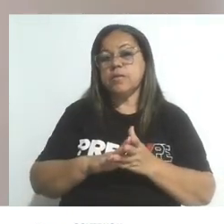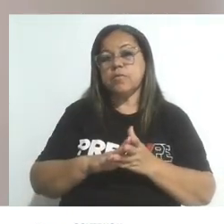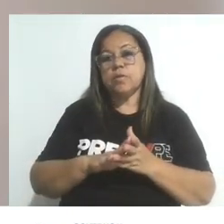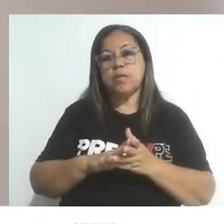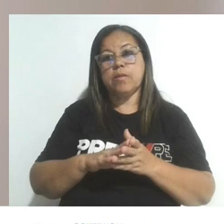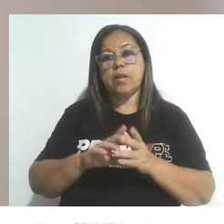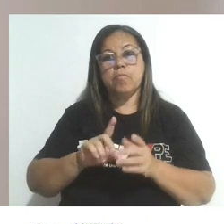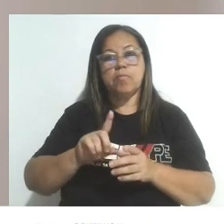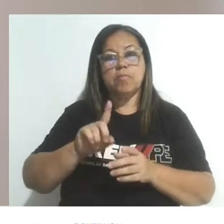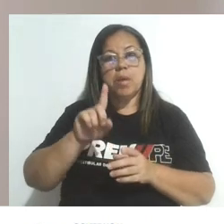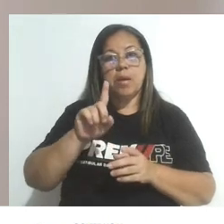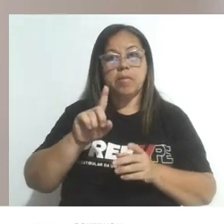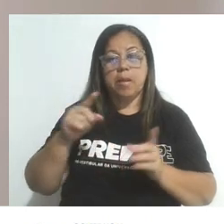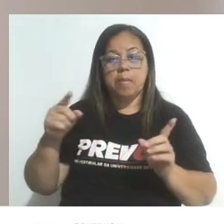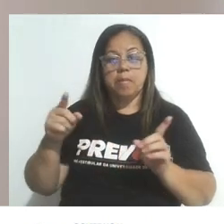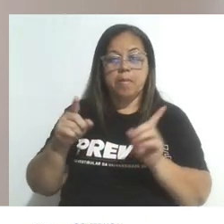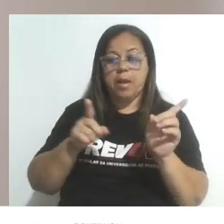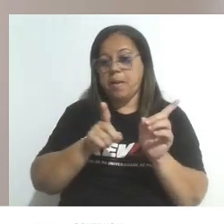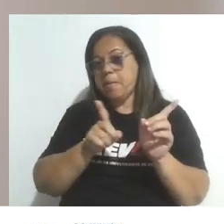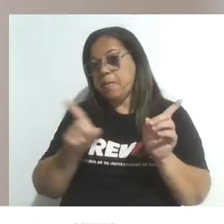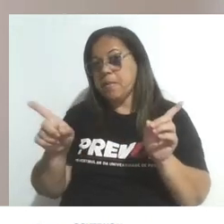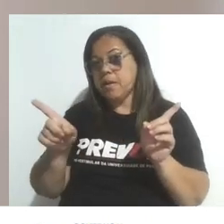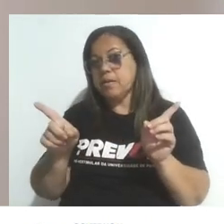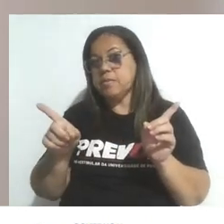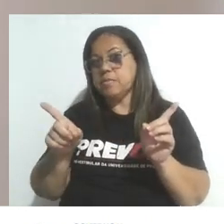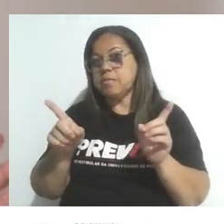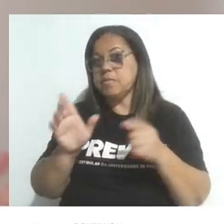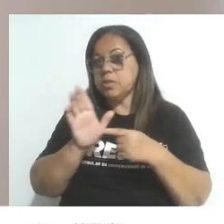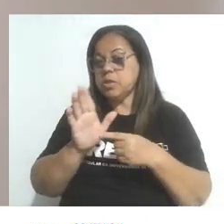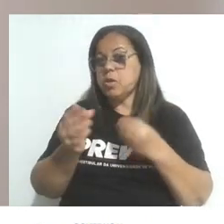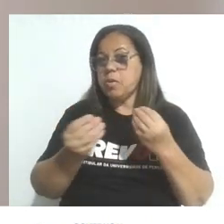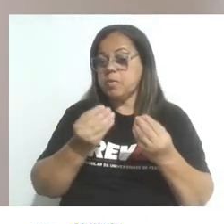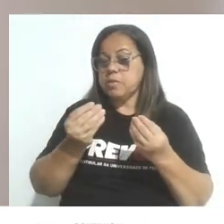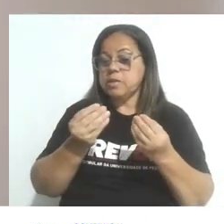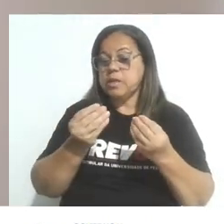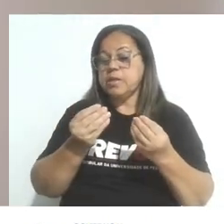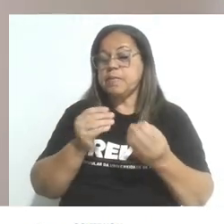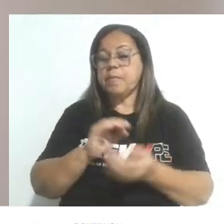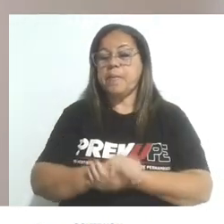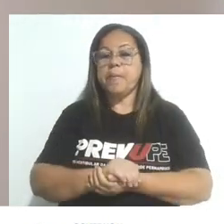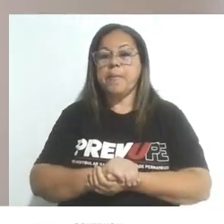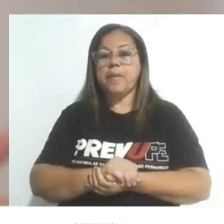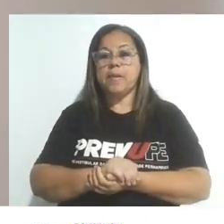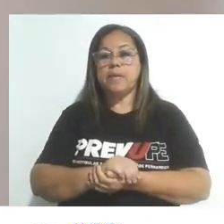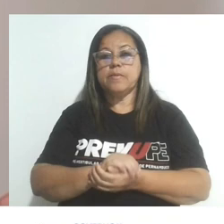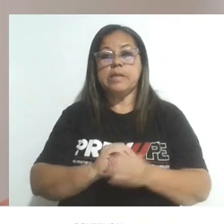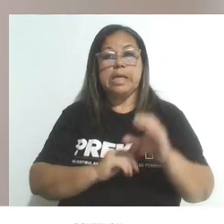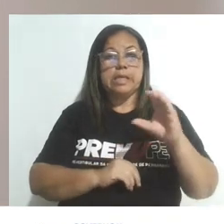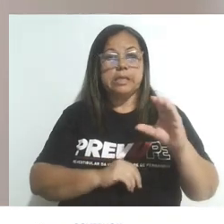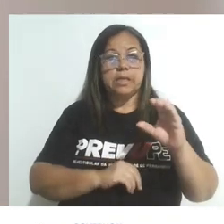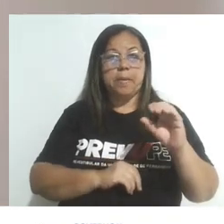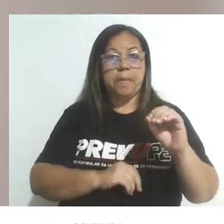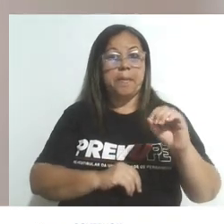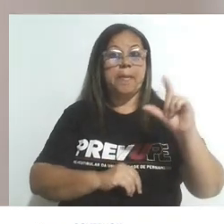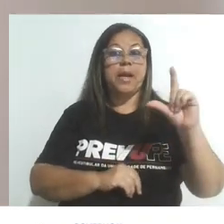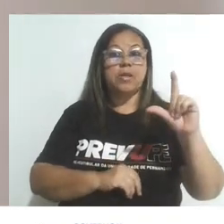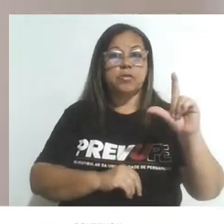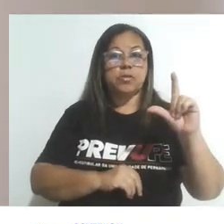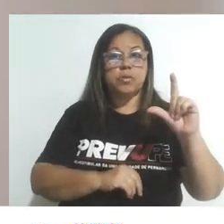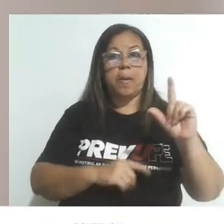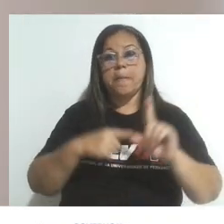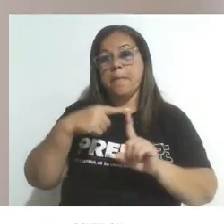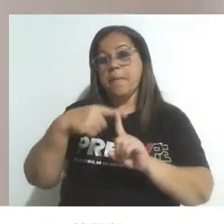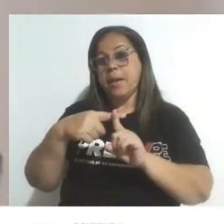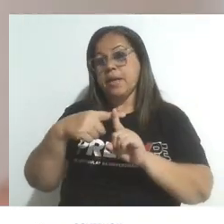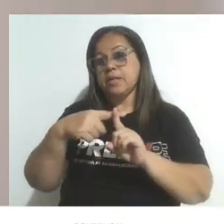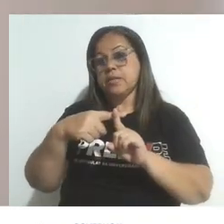opostos, indicando a direção da reação. formando C, maiúsculo, mais